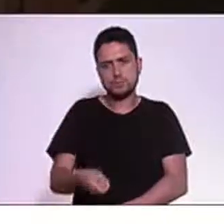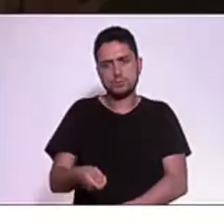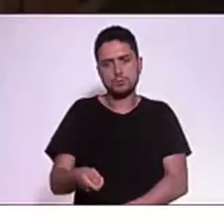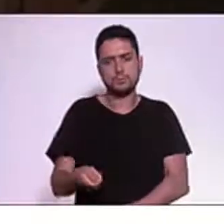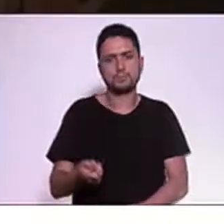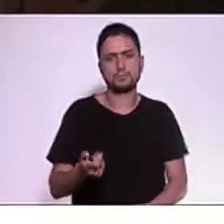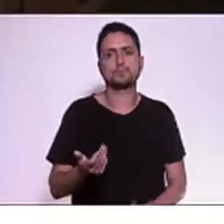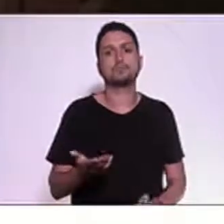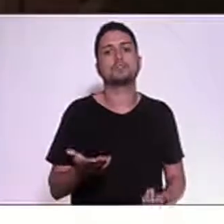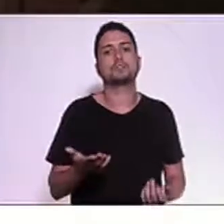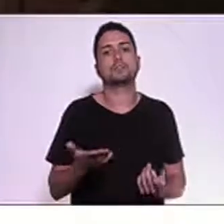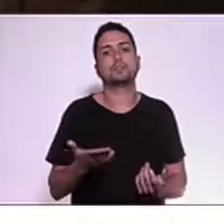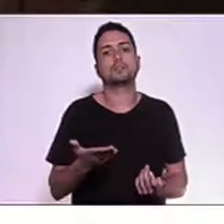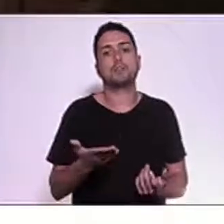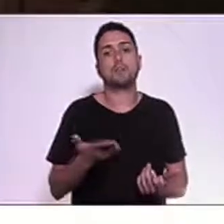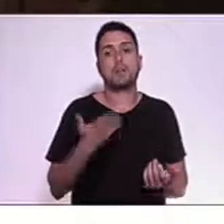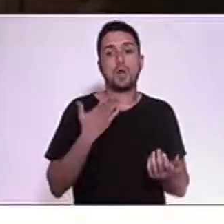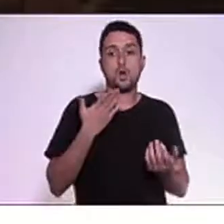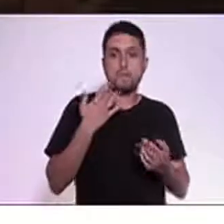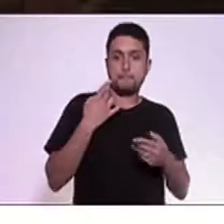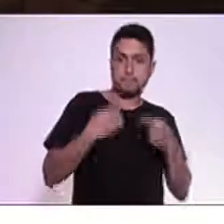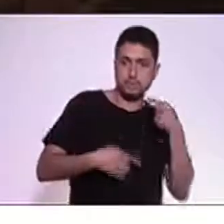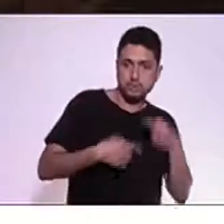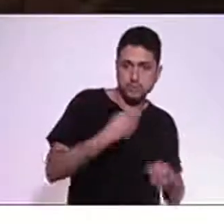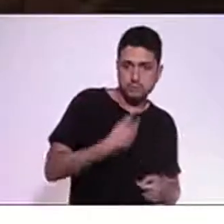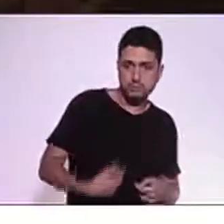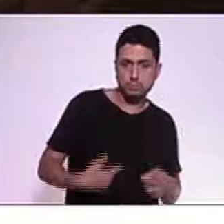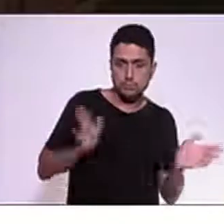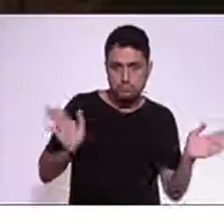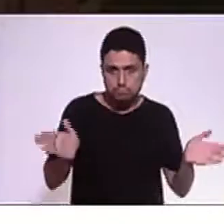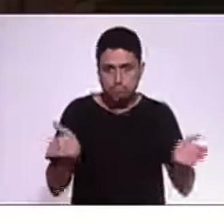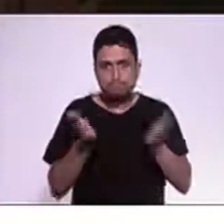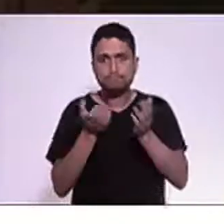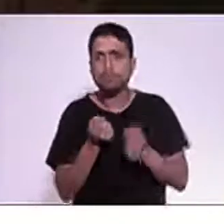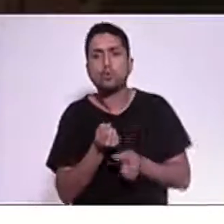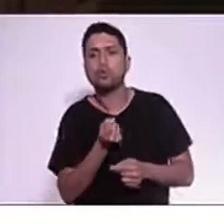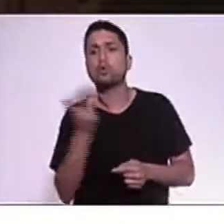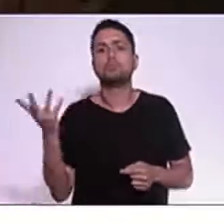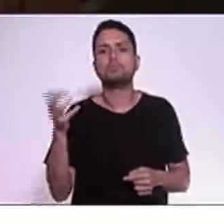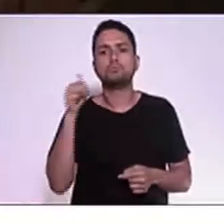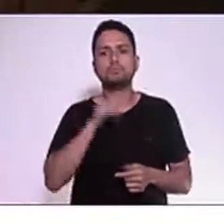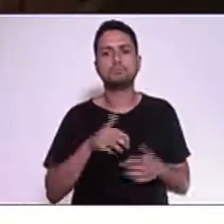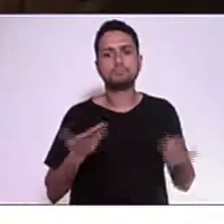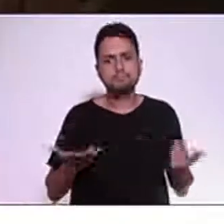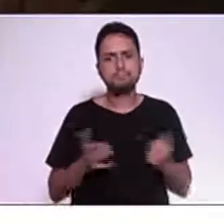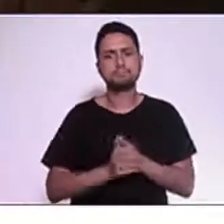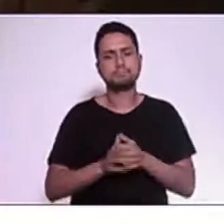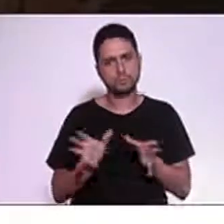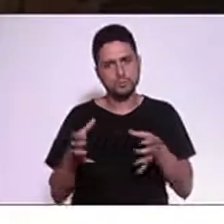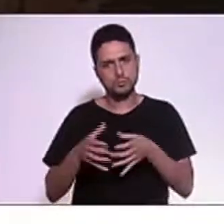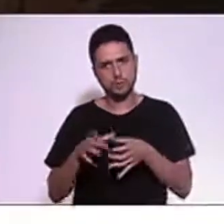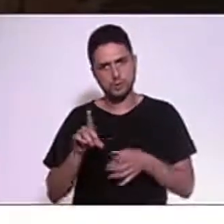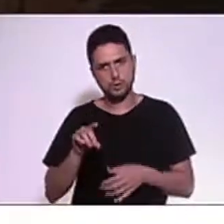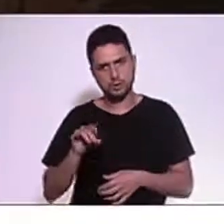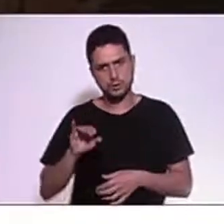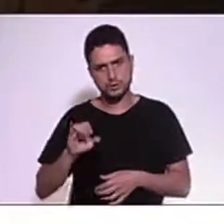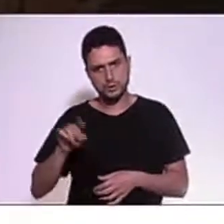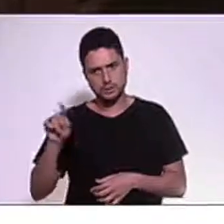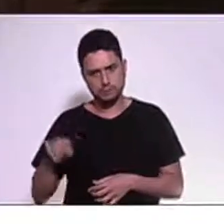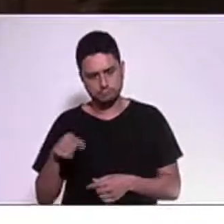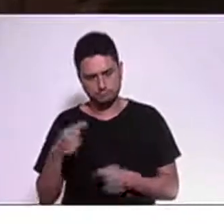políticas públicas. Ou seja, é um dossiê completo que traz aí para dentro dessa casa um debate